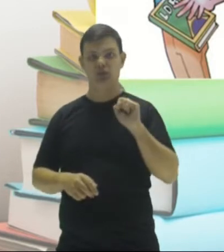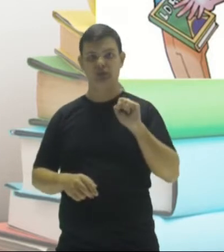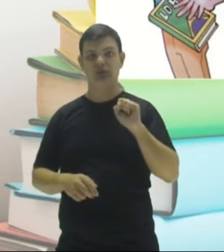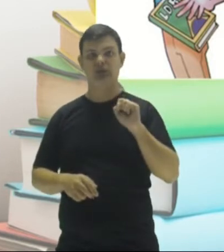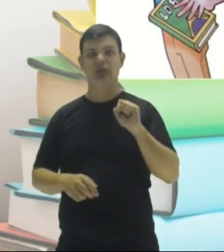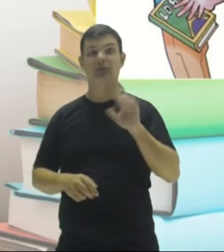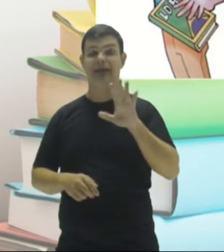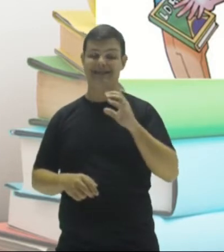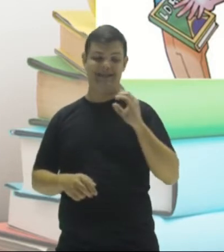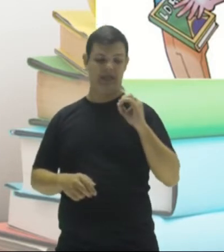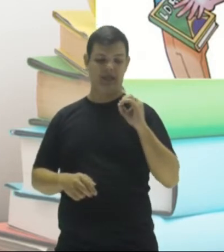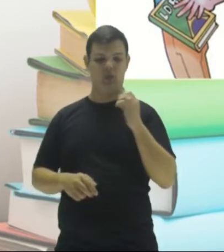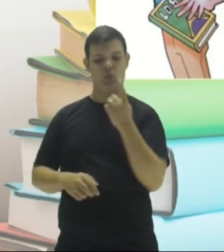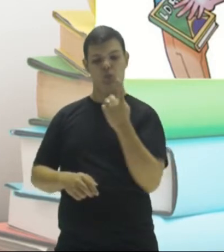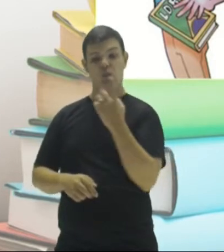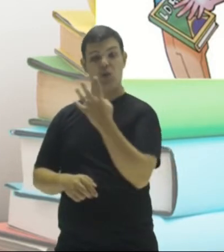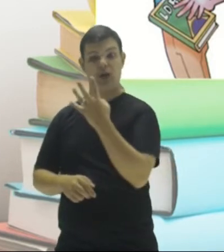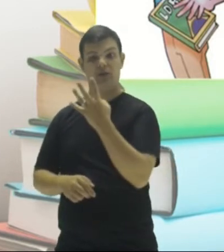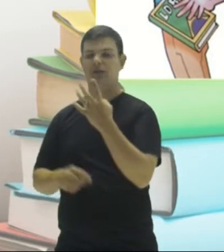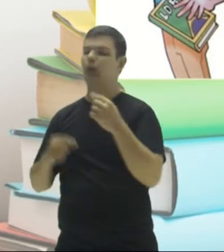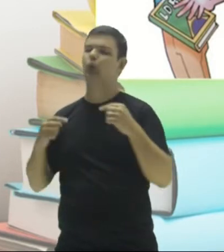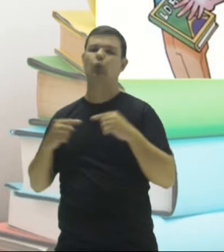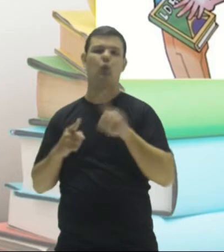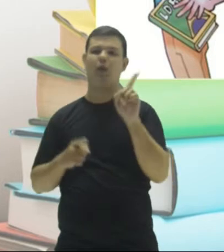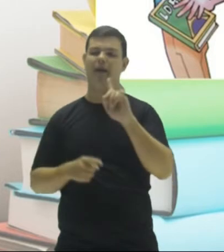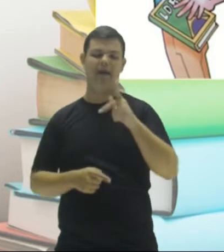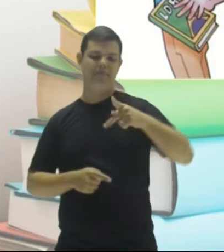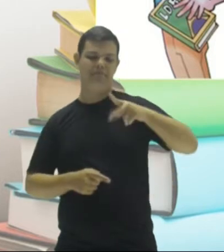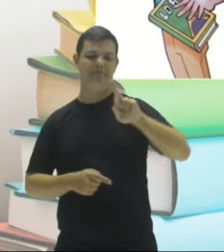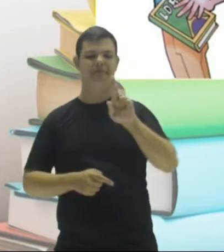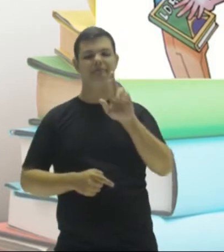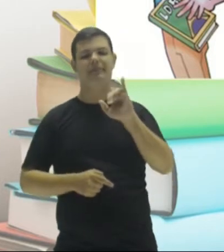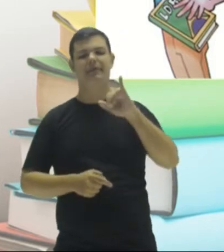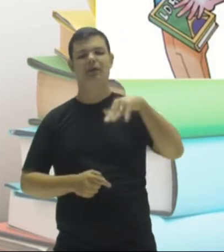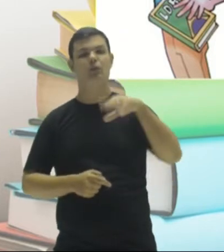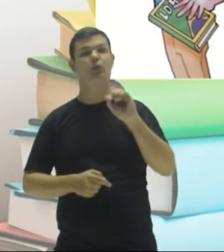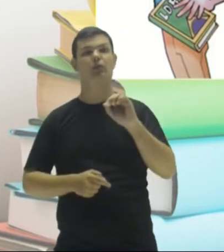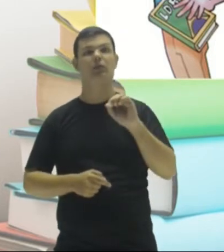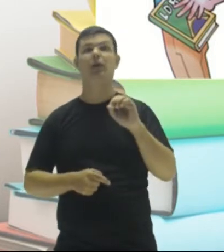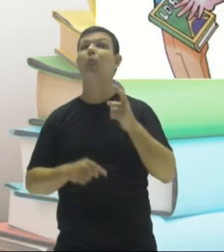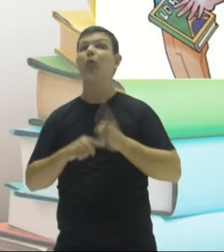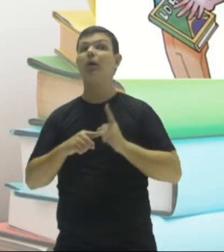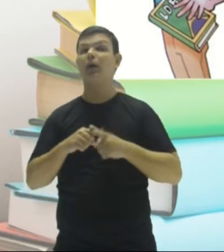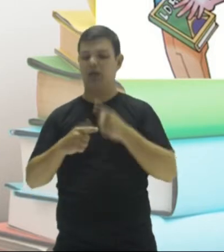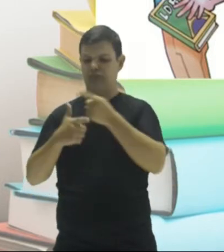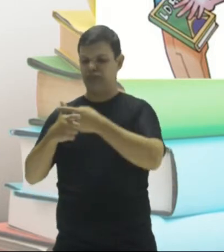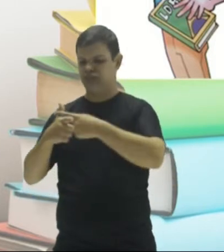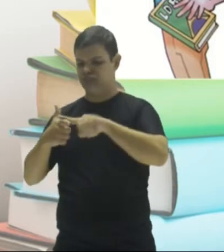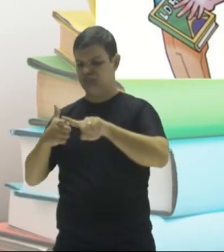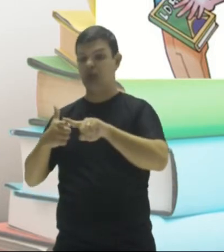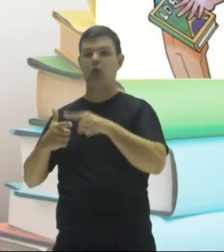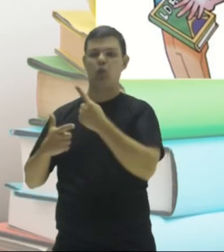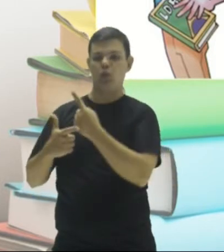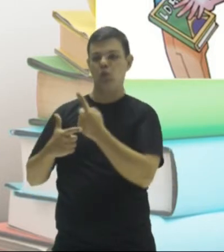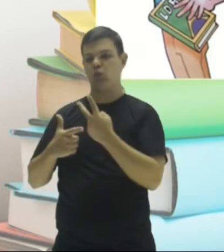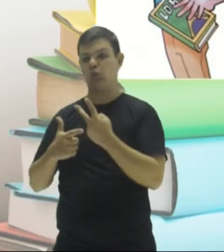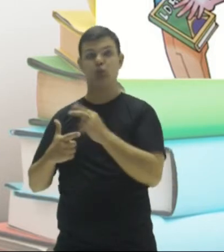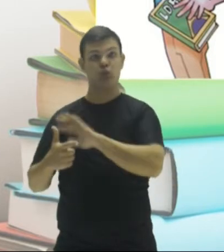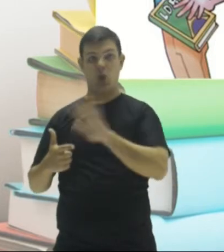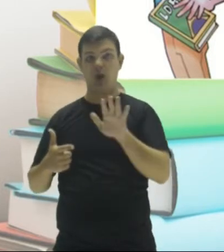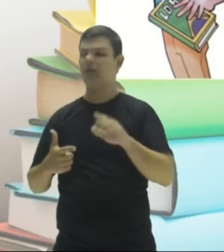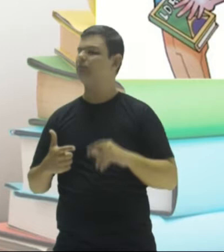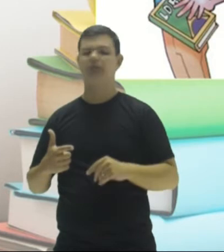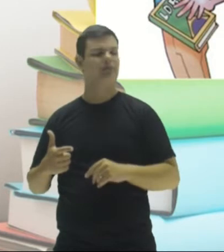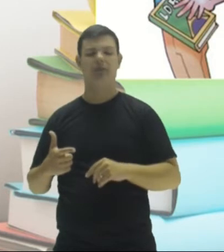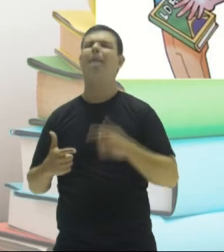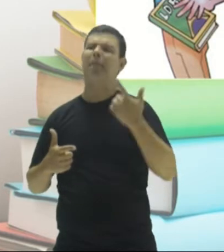quatro não são números primos. Significa dizer que não são. São divisíveis apenas por dois números. Apresenta outros,